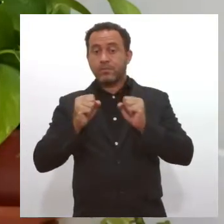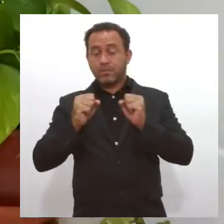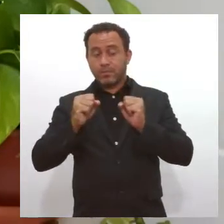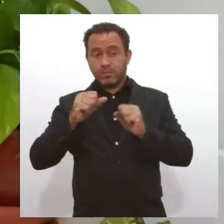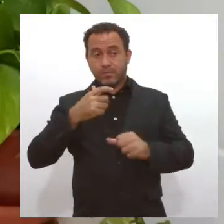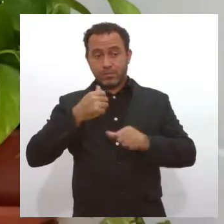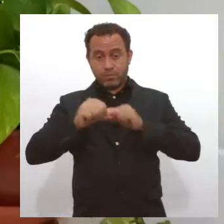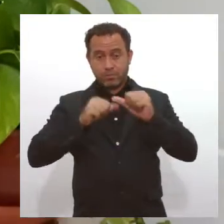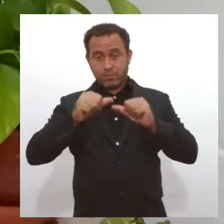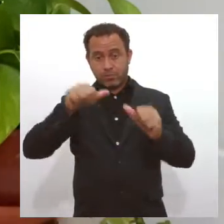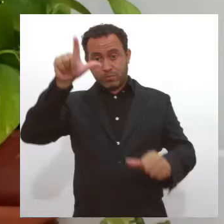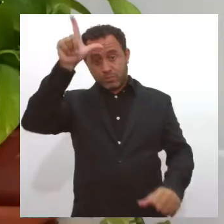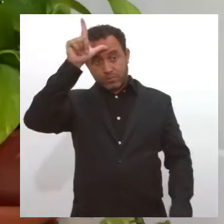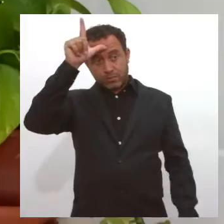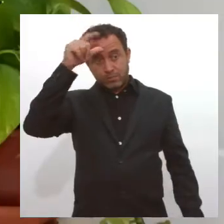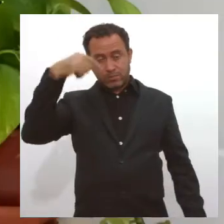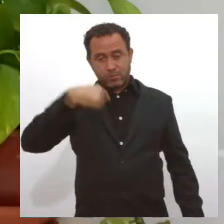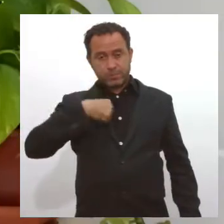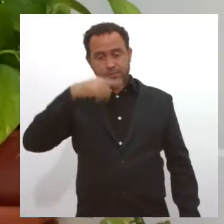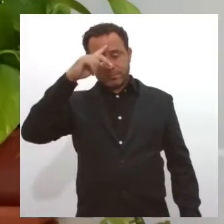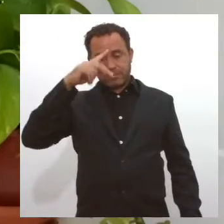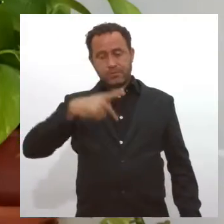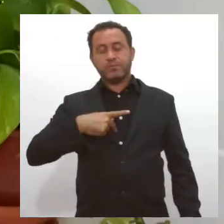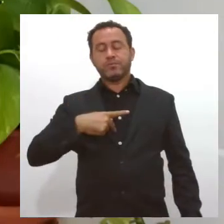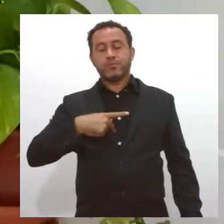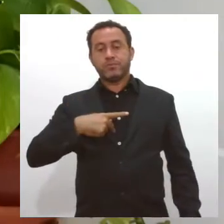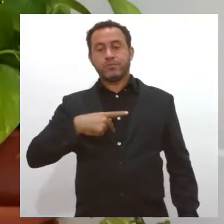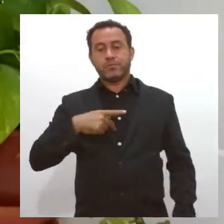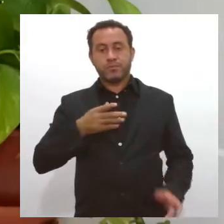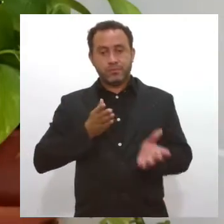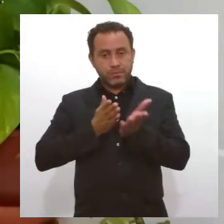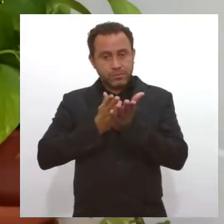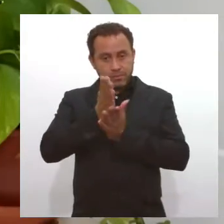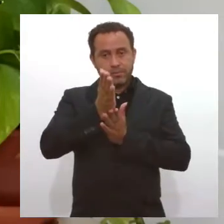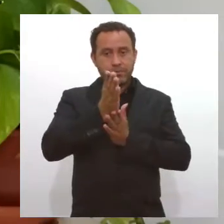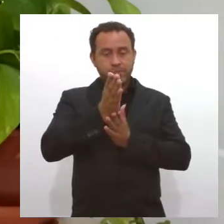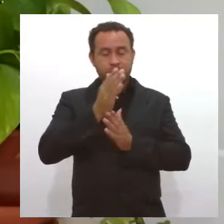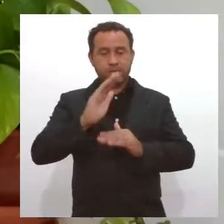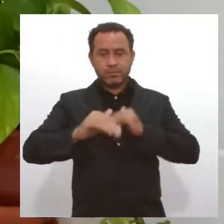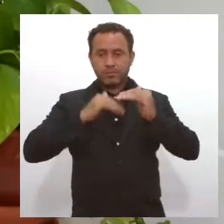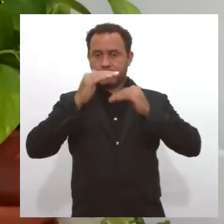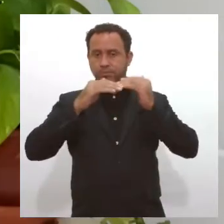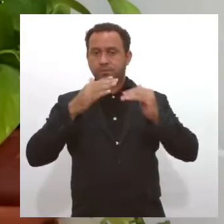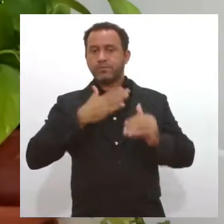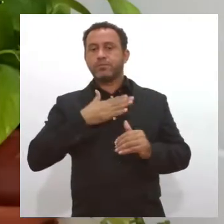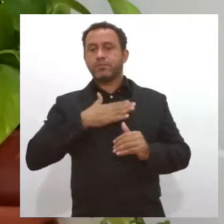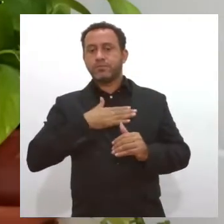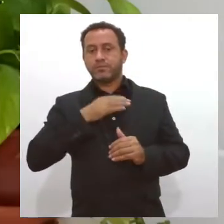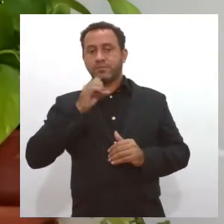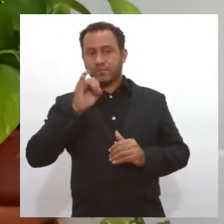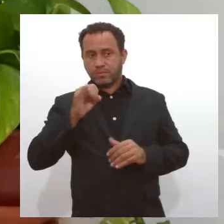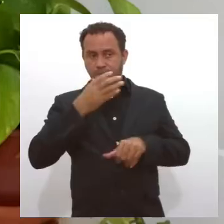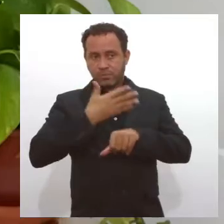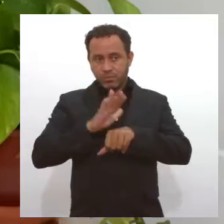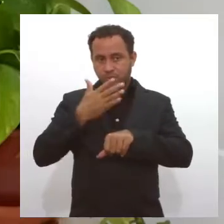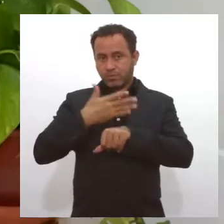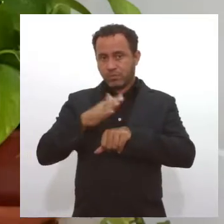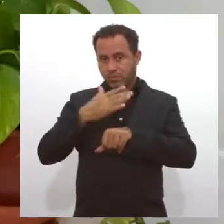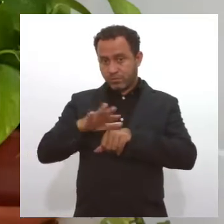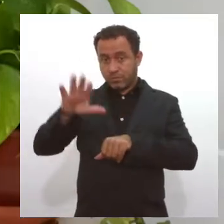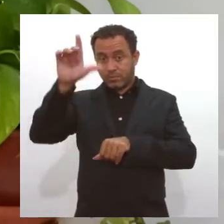liderança de mim mesma, esteja numa direção mais produtiva para mim. Se eu não exercitar essa